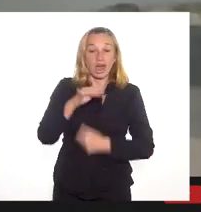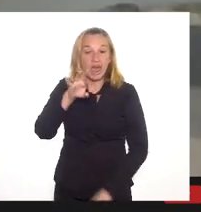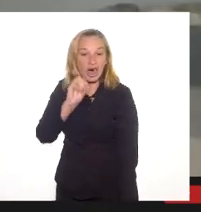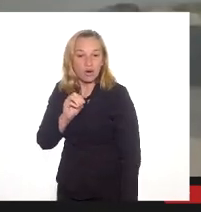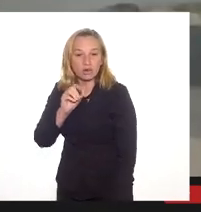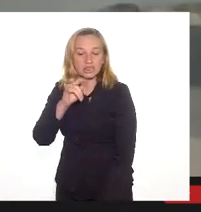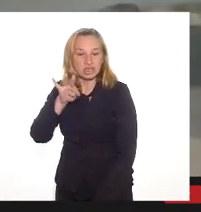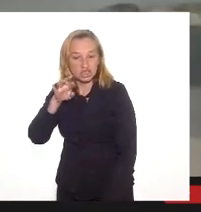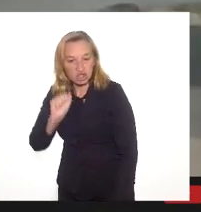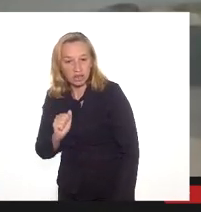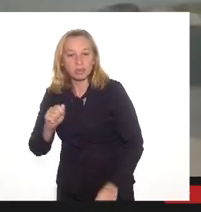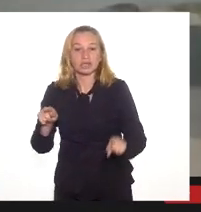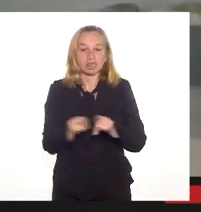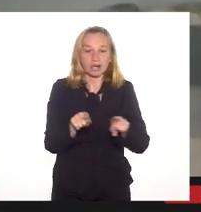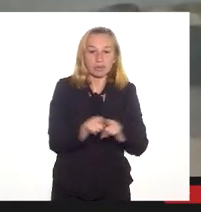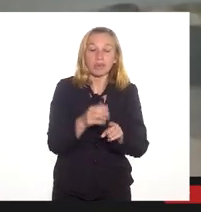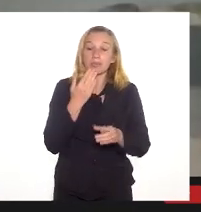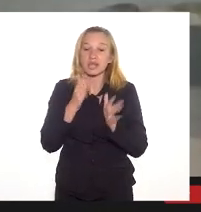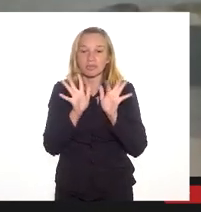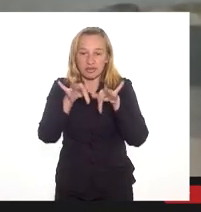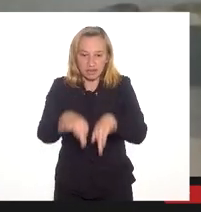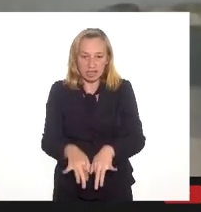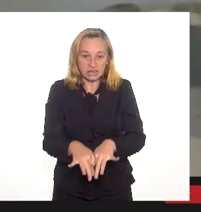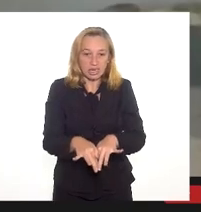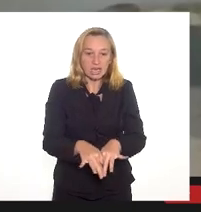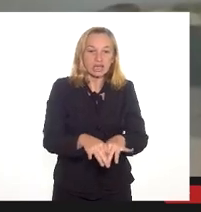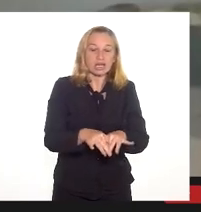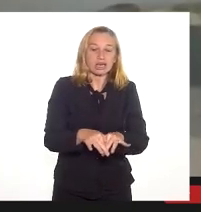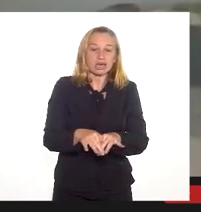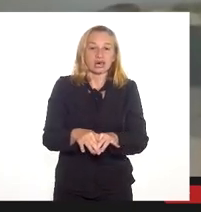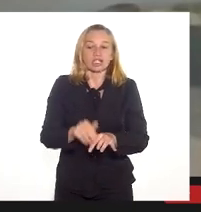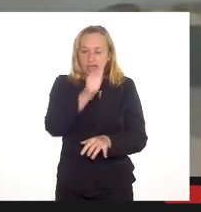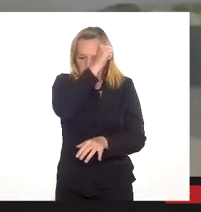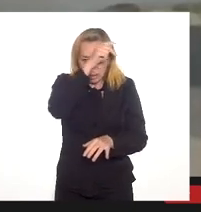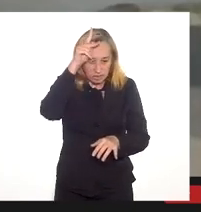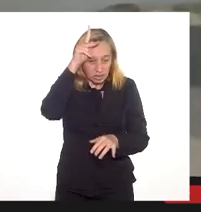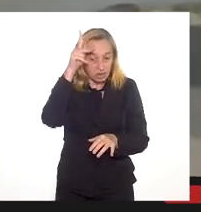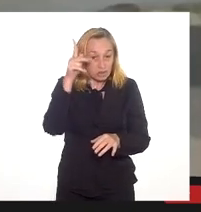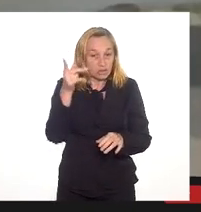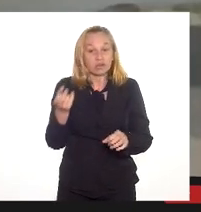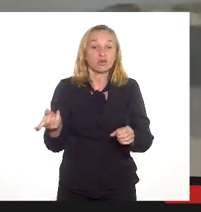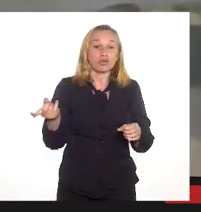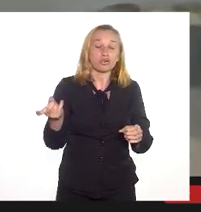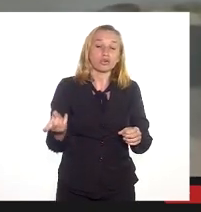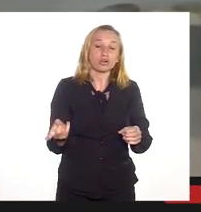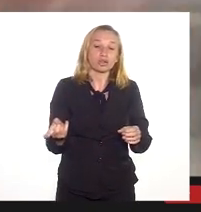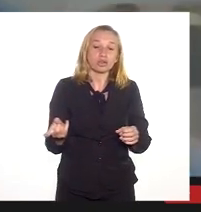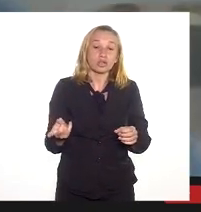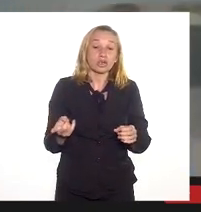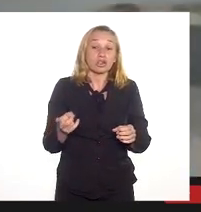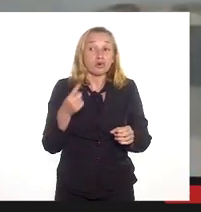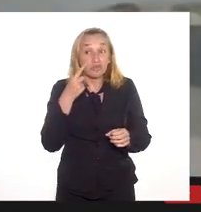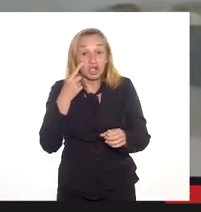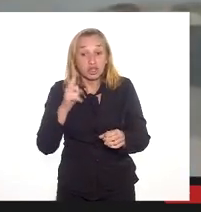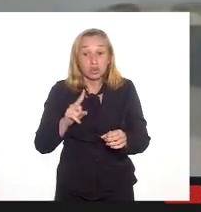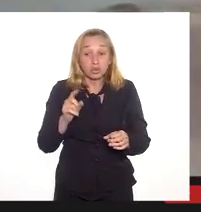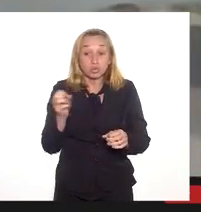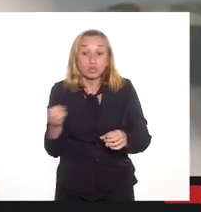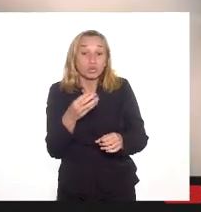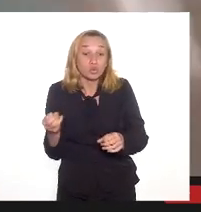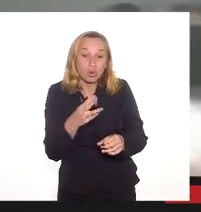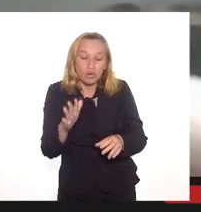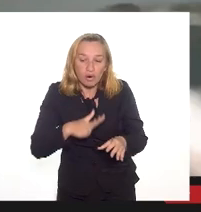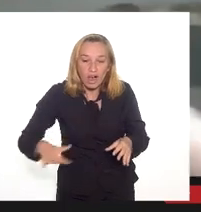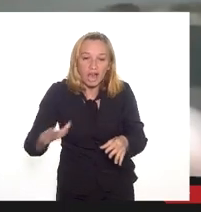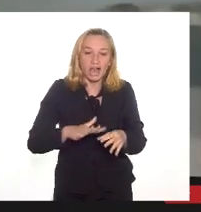ao contrário, solicitando para concluir que a Prefeitura reverta essa sua decisão que busca uma nova área para o empreendimento